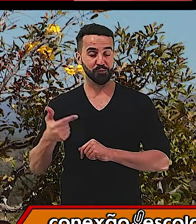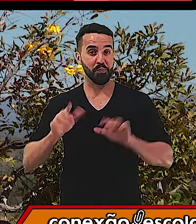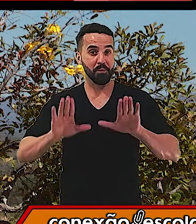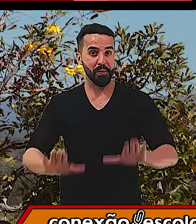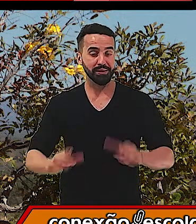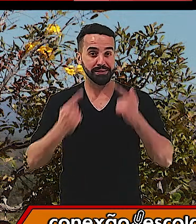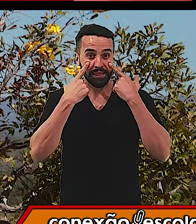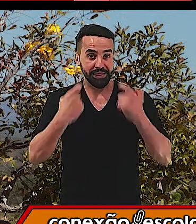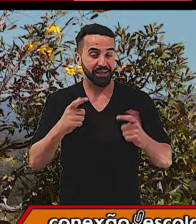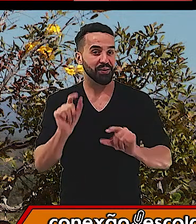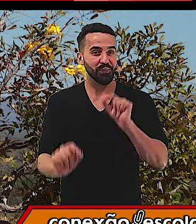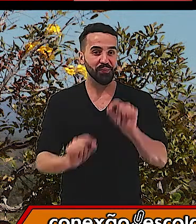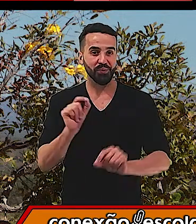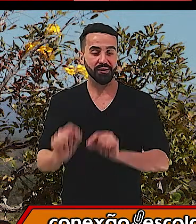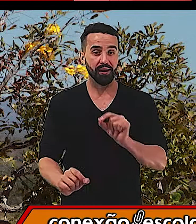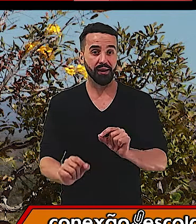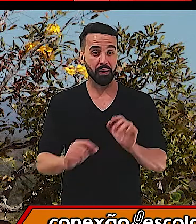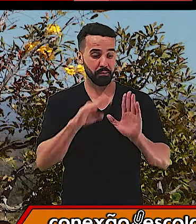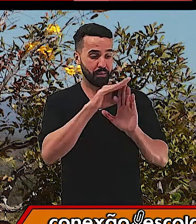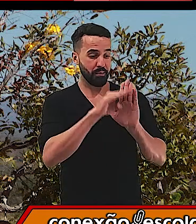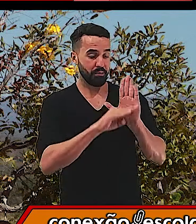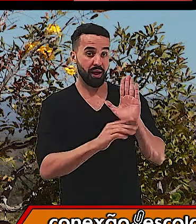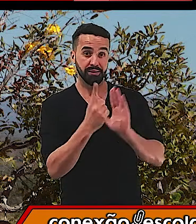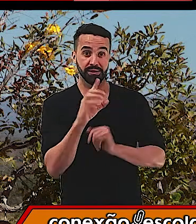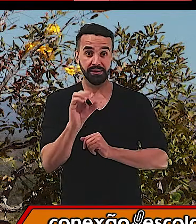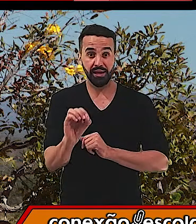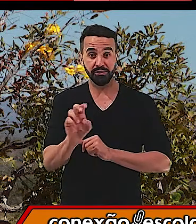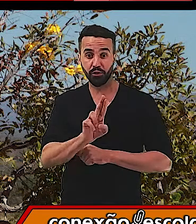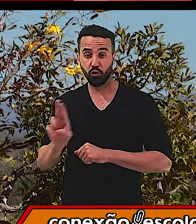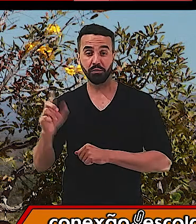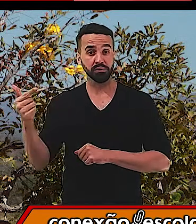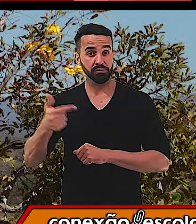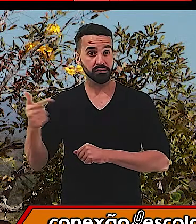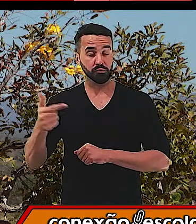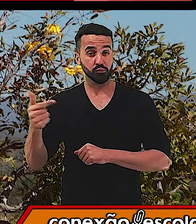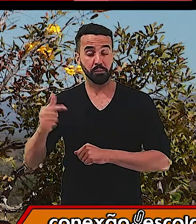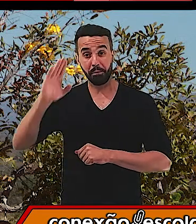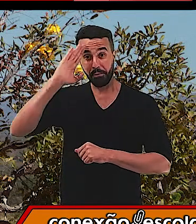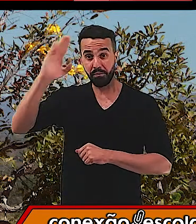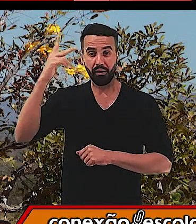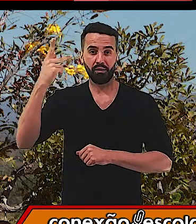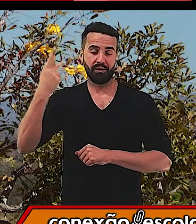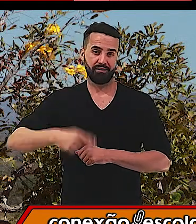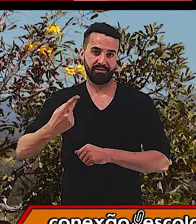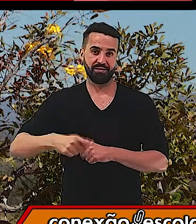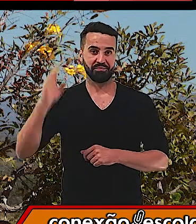aqui. Esses são os dez sobrenomes que mais são comuns no nosso país.